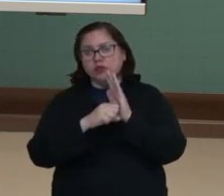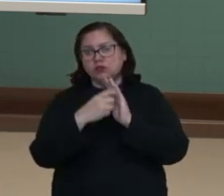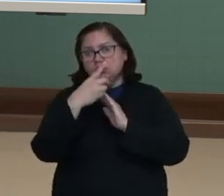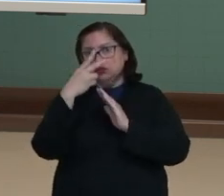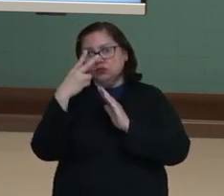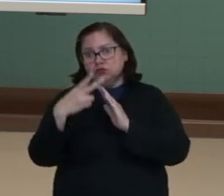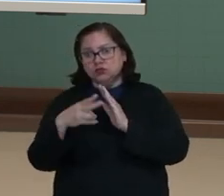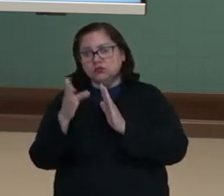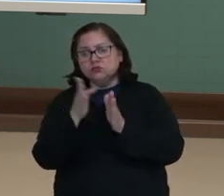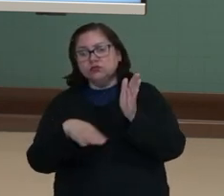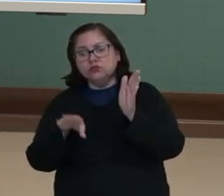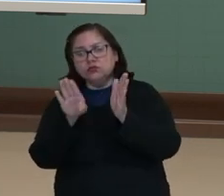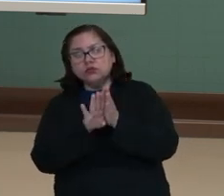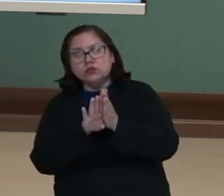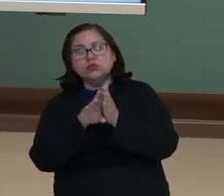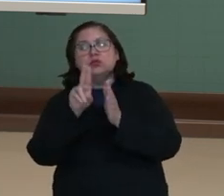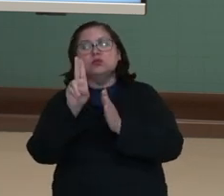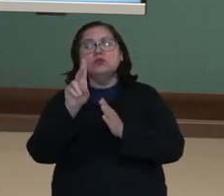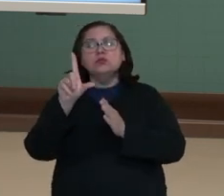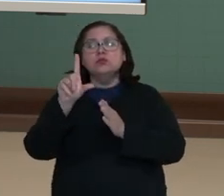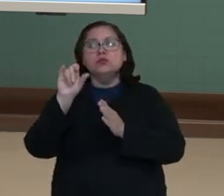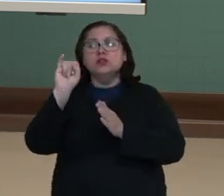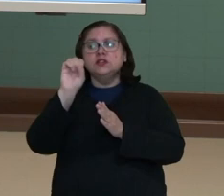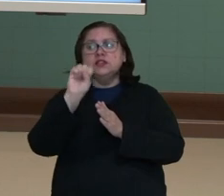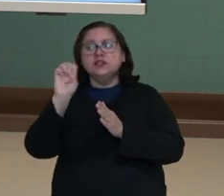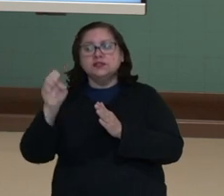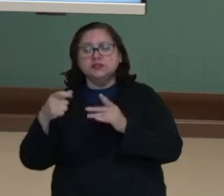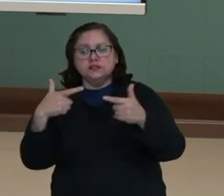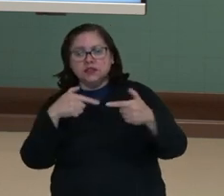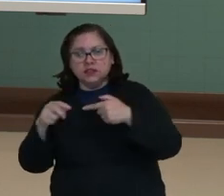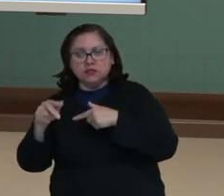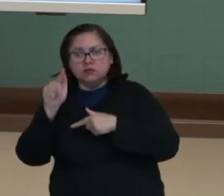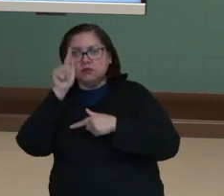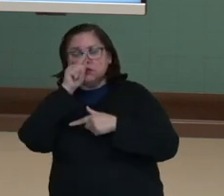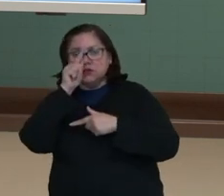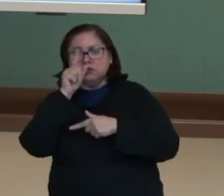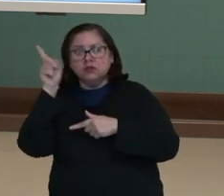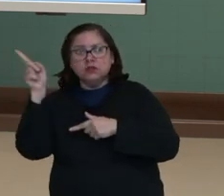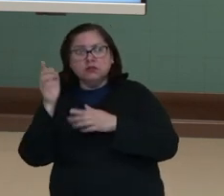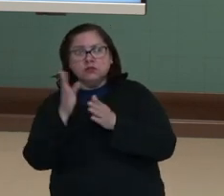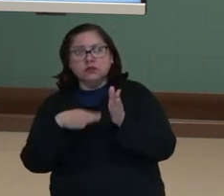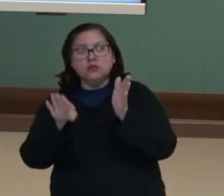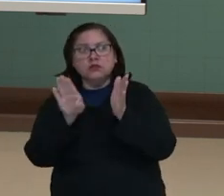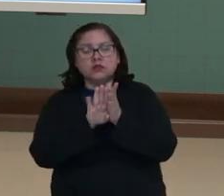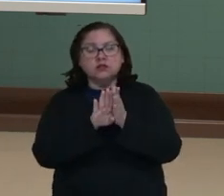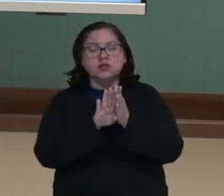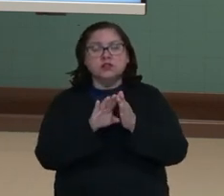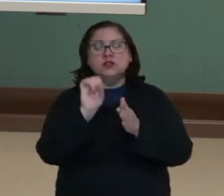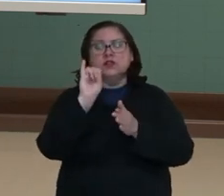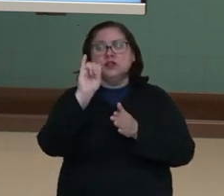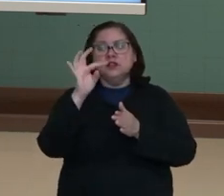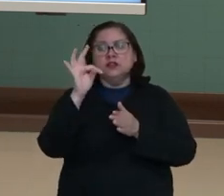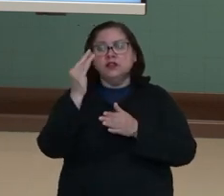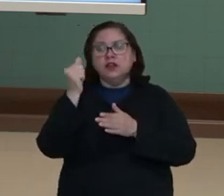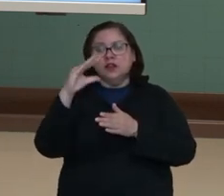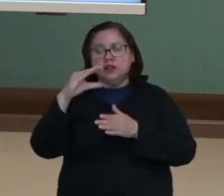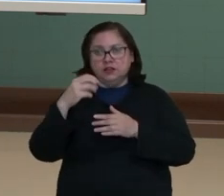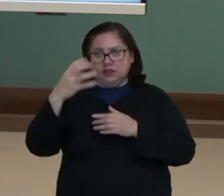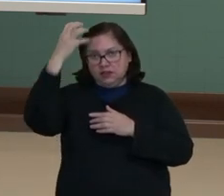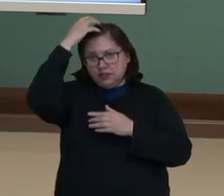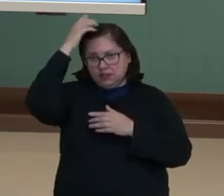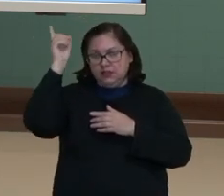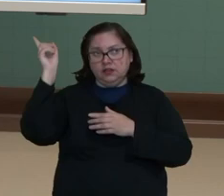e o retorno de Ulisses, um dos guerreiros gregos que estava na Guerra de Troia, para a sua ilha, onde ele governava, chamada Ítaca.